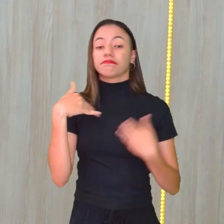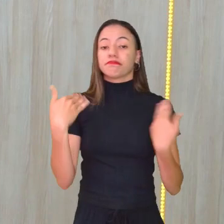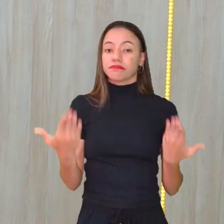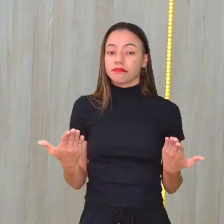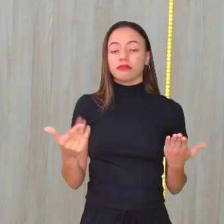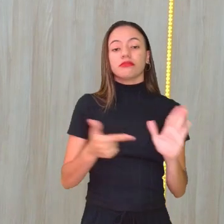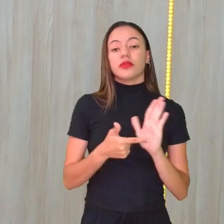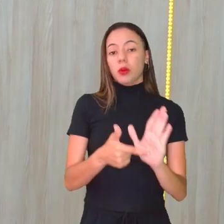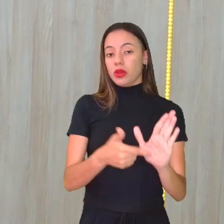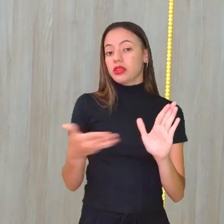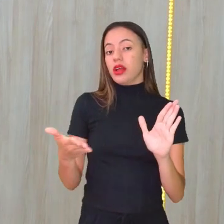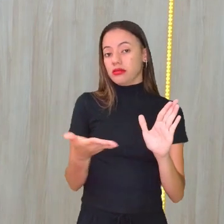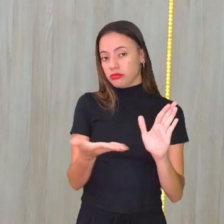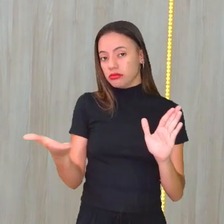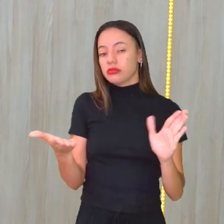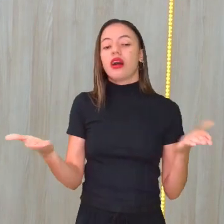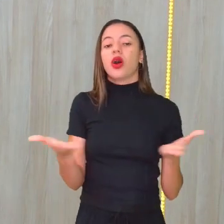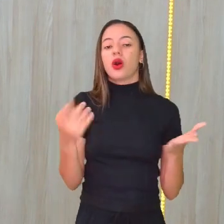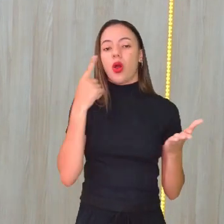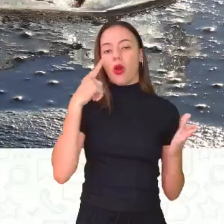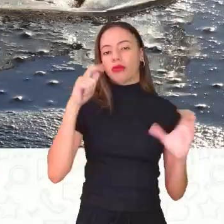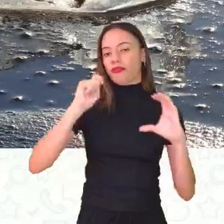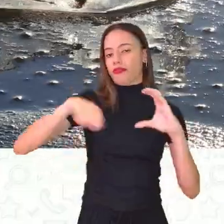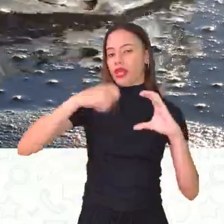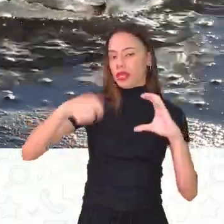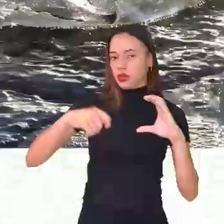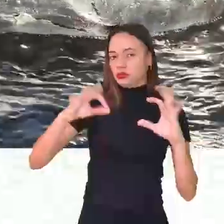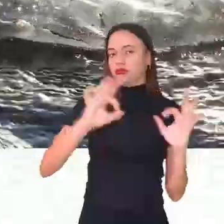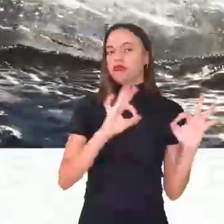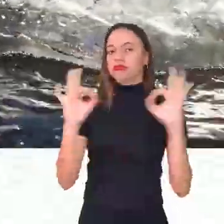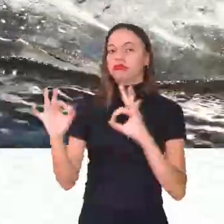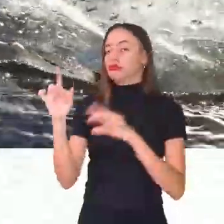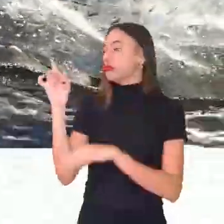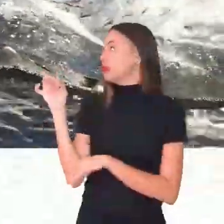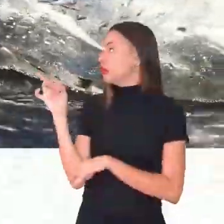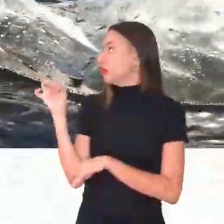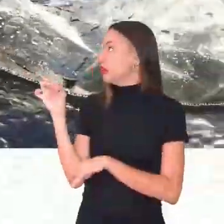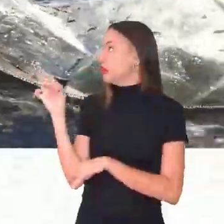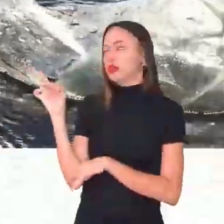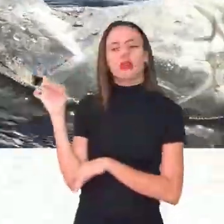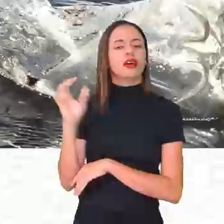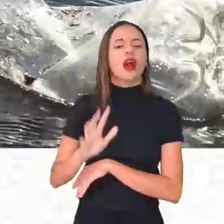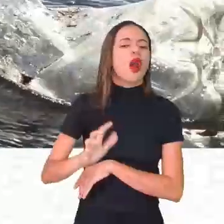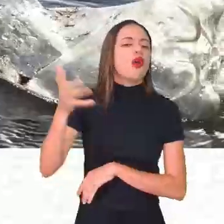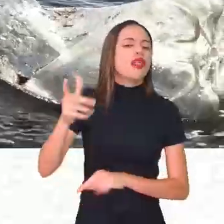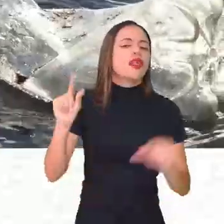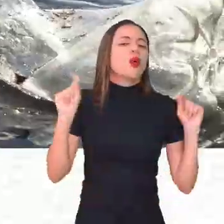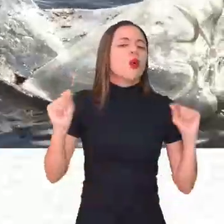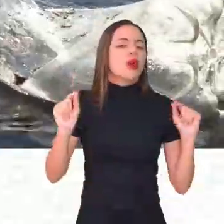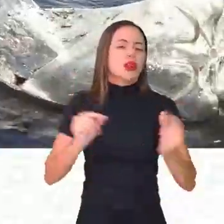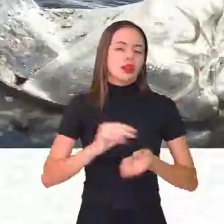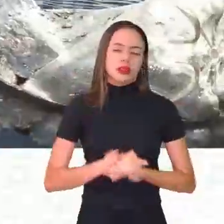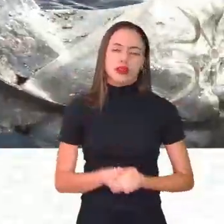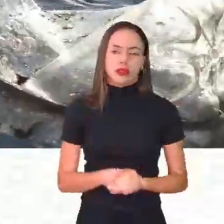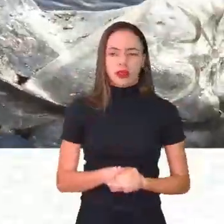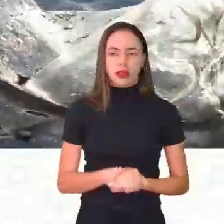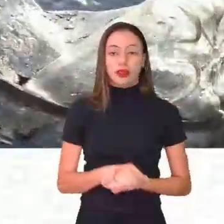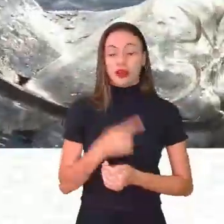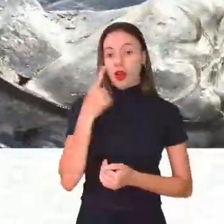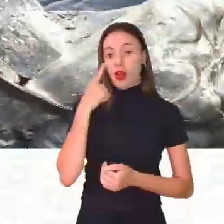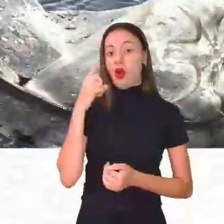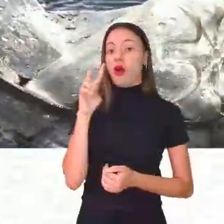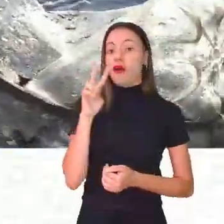eu mostro para vocês agora esse vídeo. Observe bem o que está acontecendo aí. Nós estamos